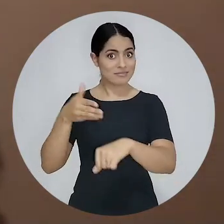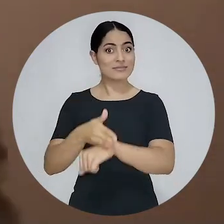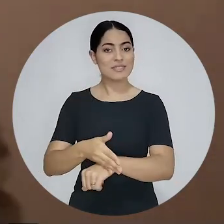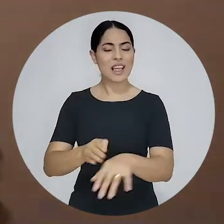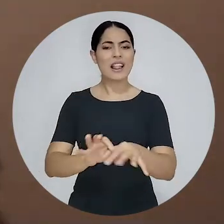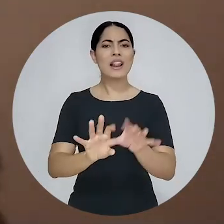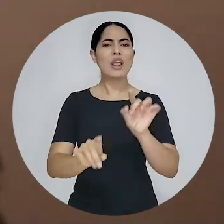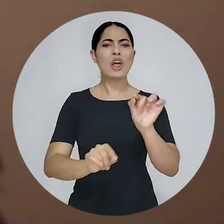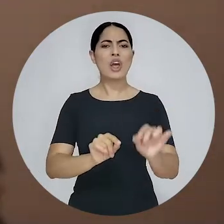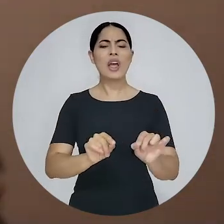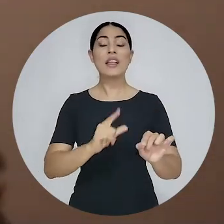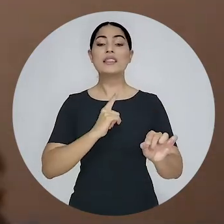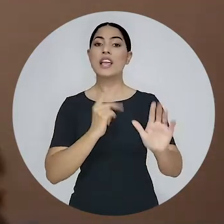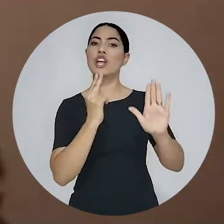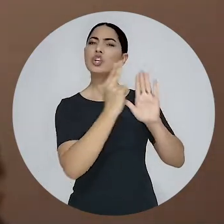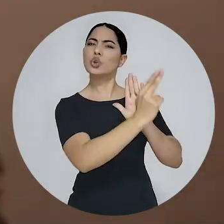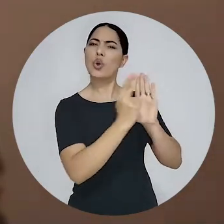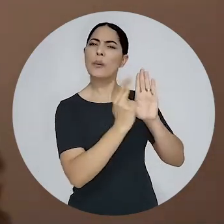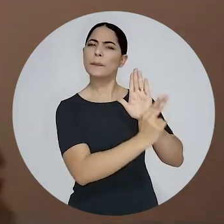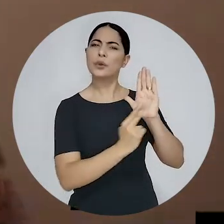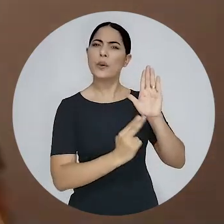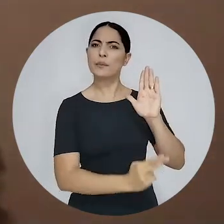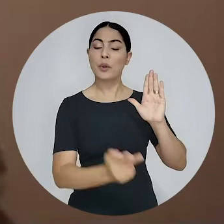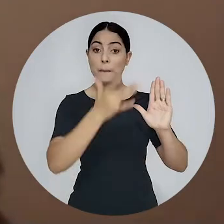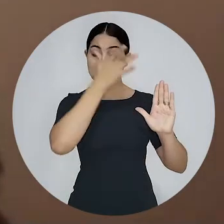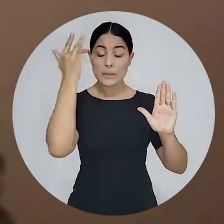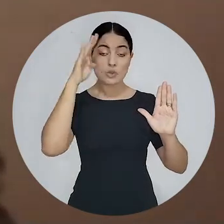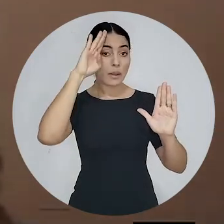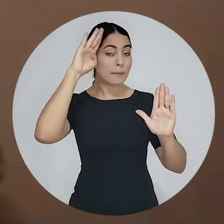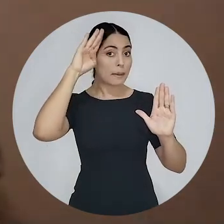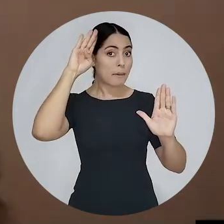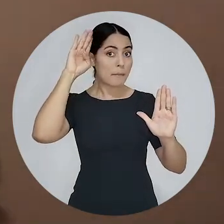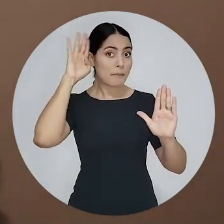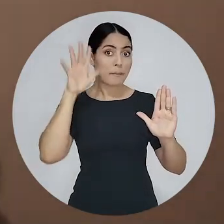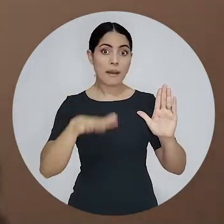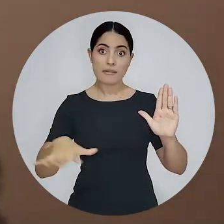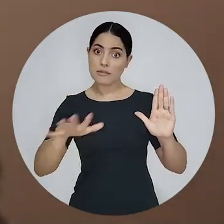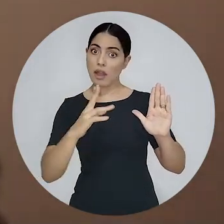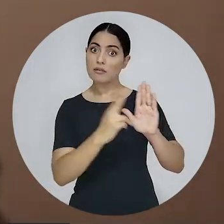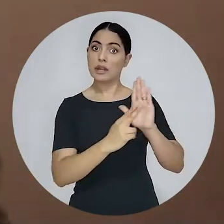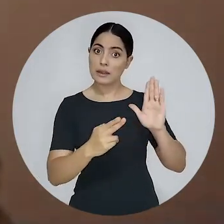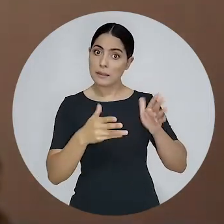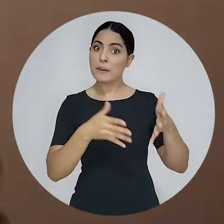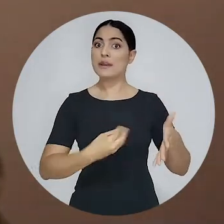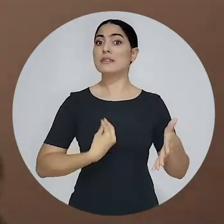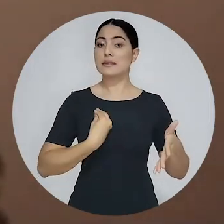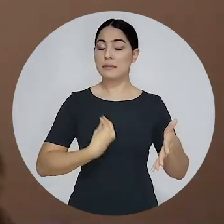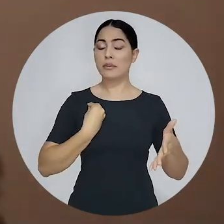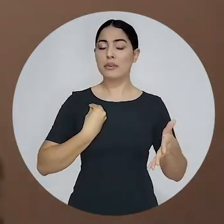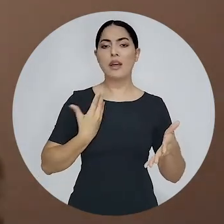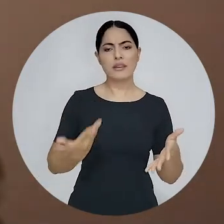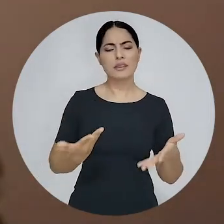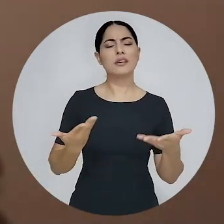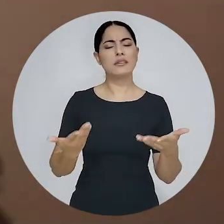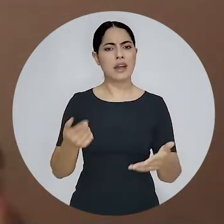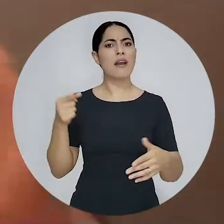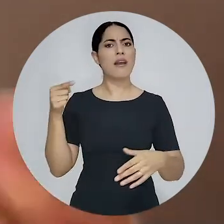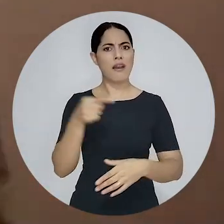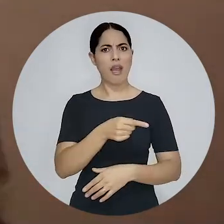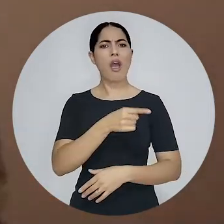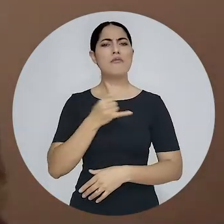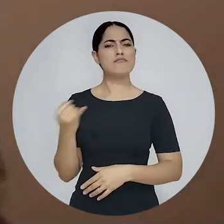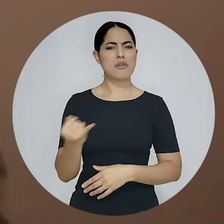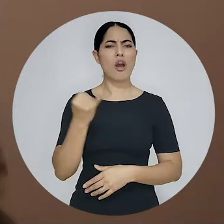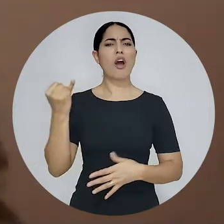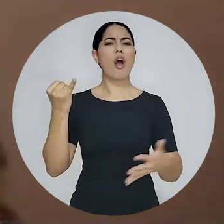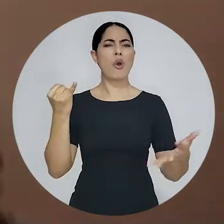trazer os principais nomes acadêmicos e também práticos em torno desse tema. Então, é